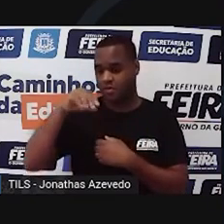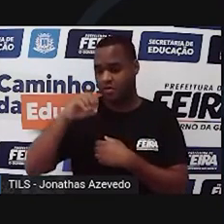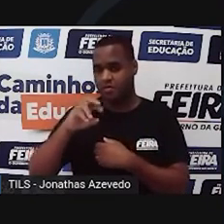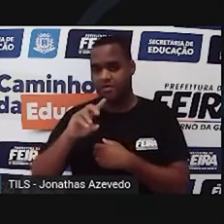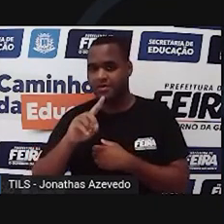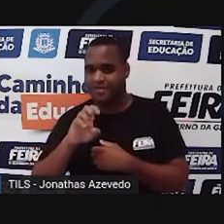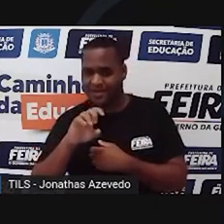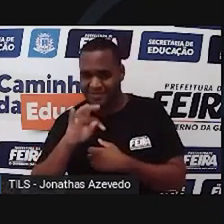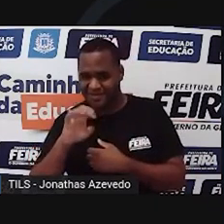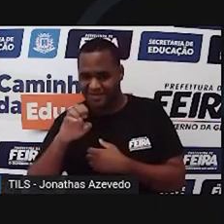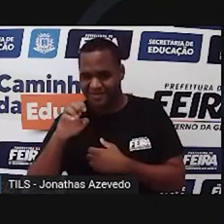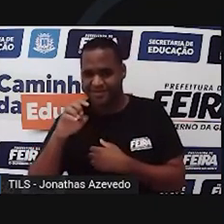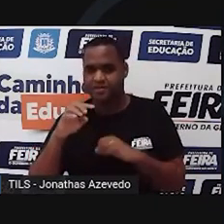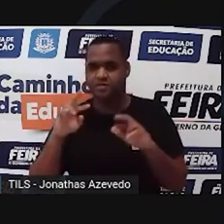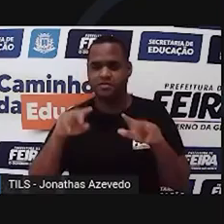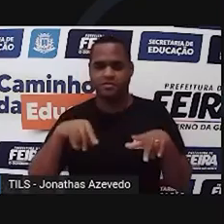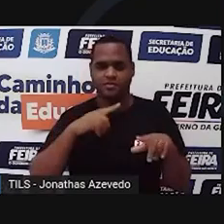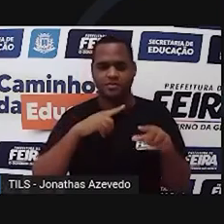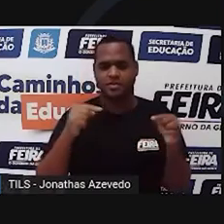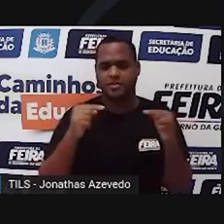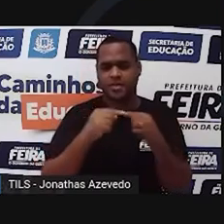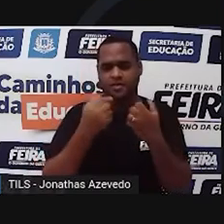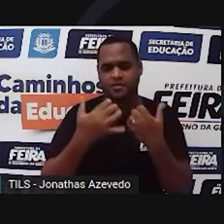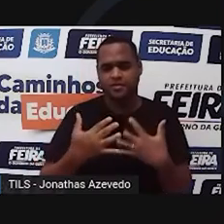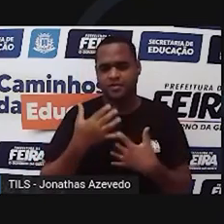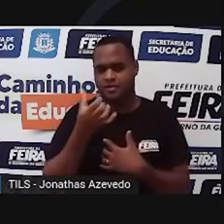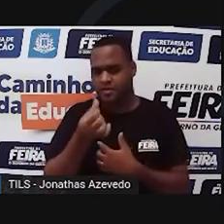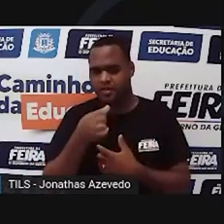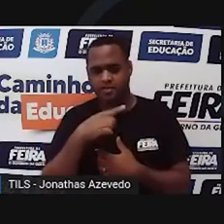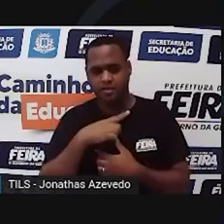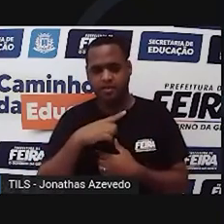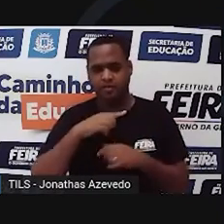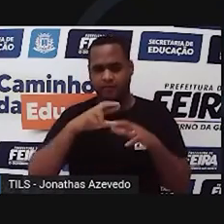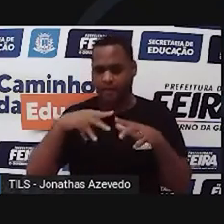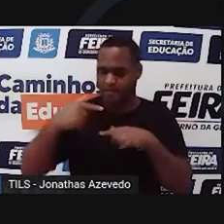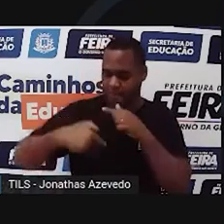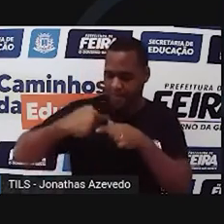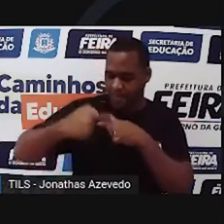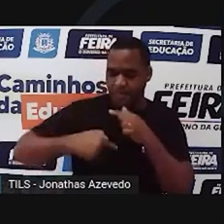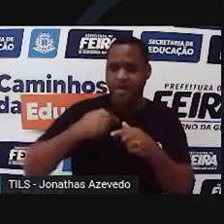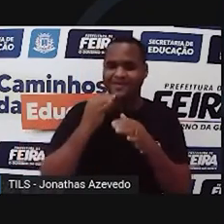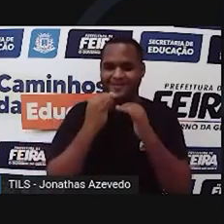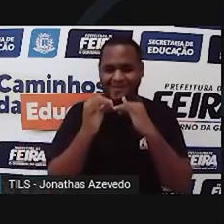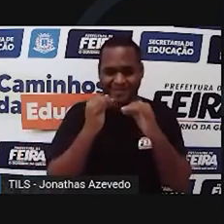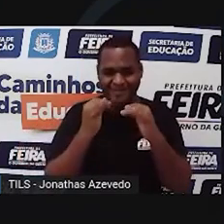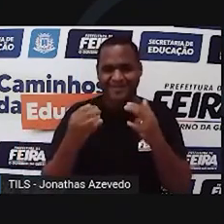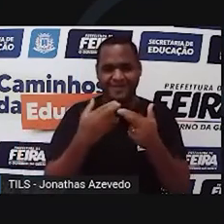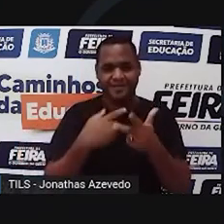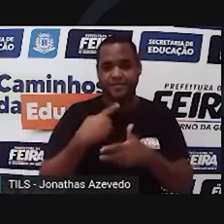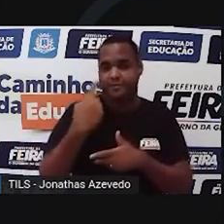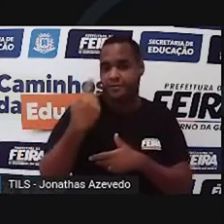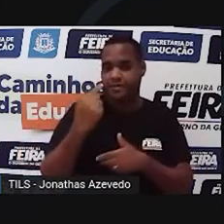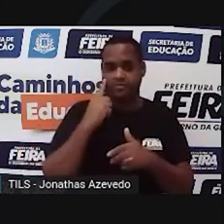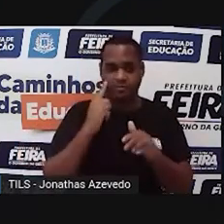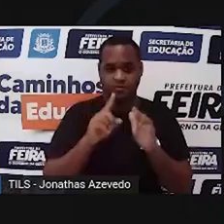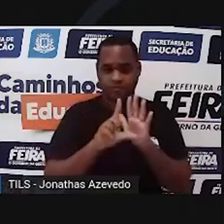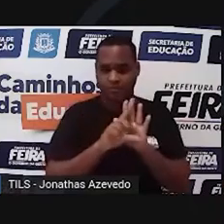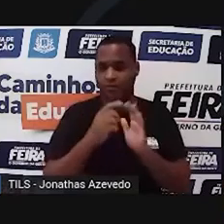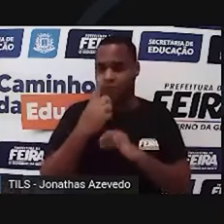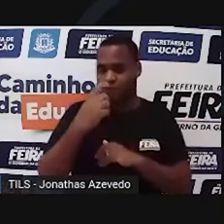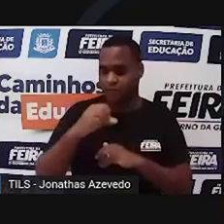Aqui nós temos seis unidades de geração, seis geradores de energia, sendo que o primeiro foi instalado no ano de 1979